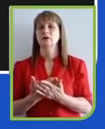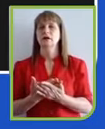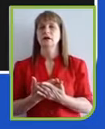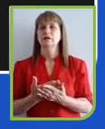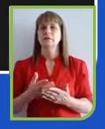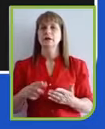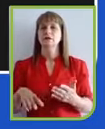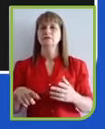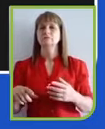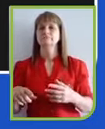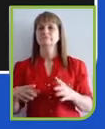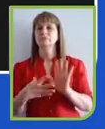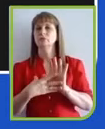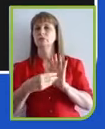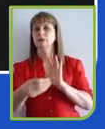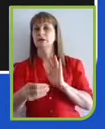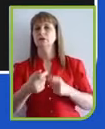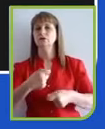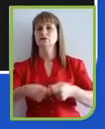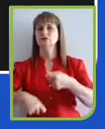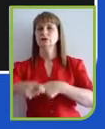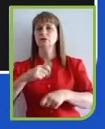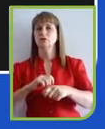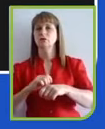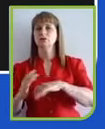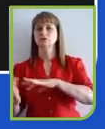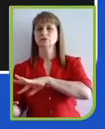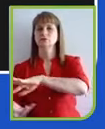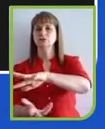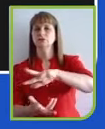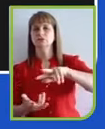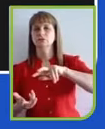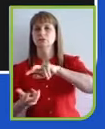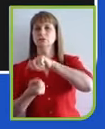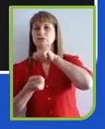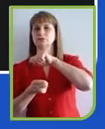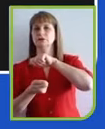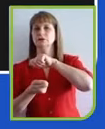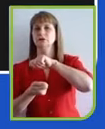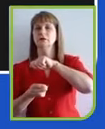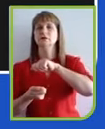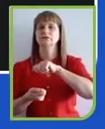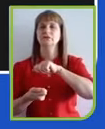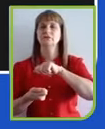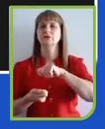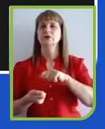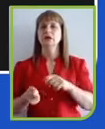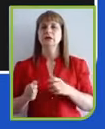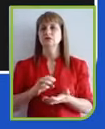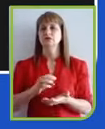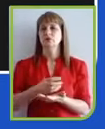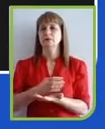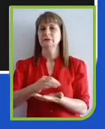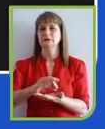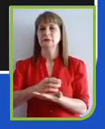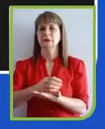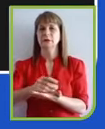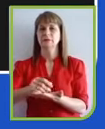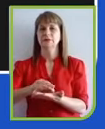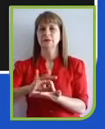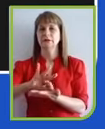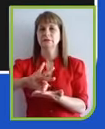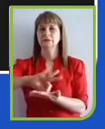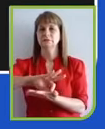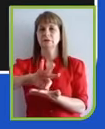para um capitalismo de stakeholder, para um capitalismo menos intensivo em uso de recursos naturais